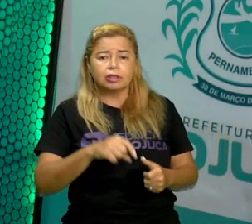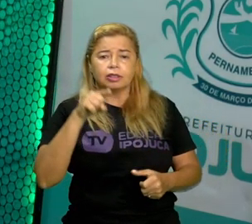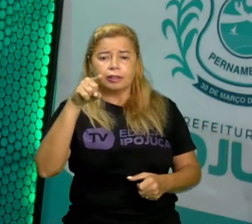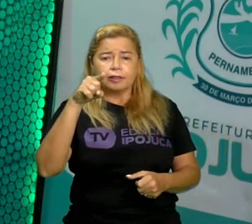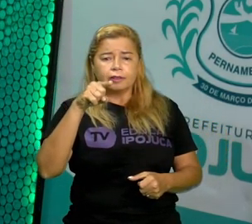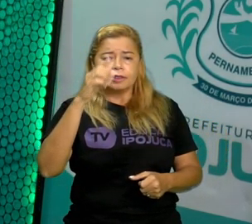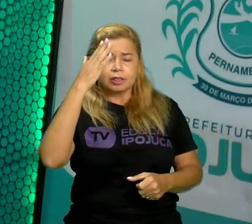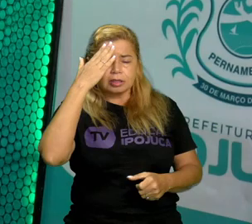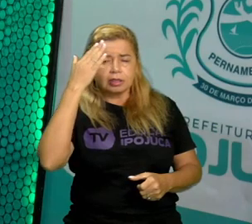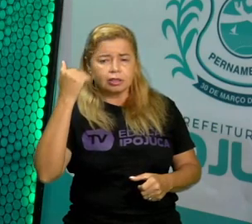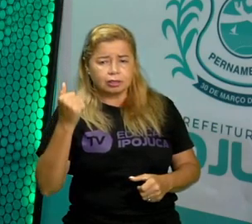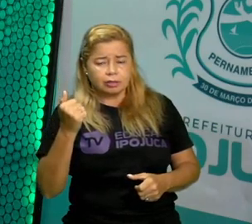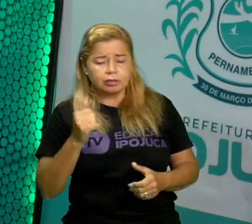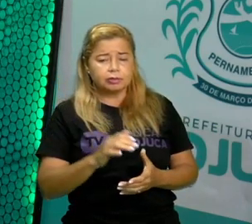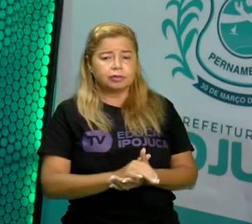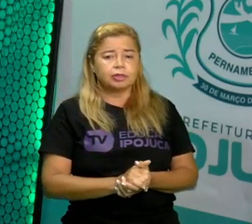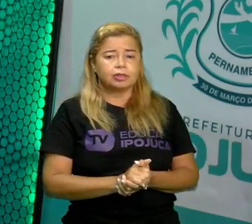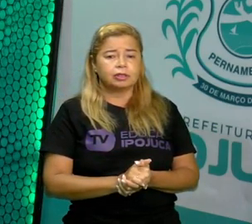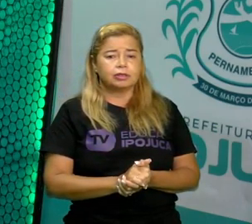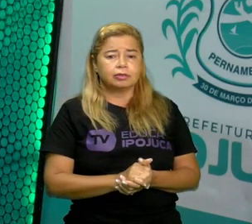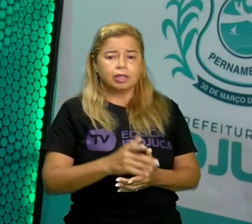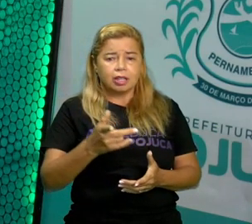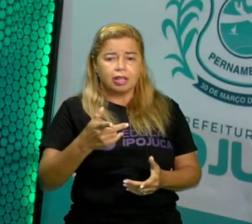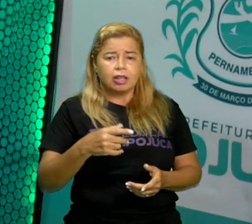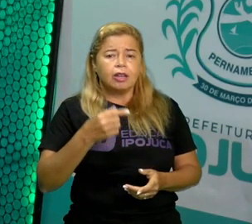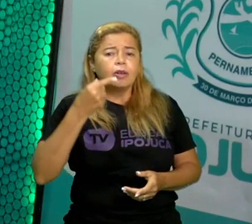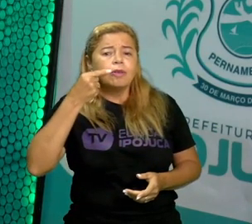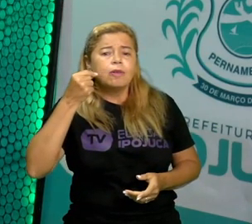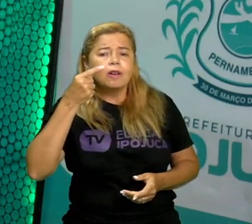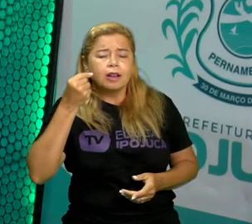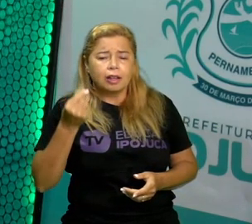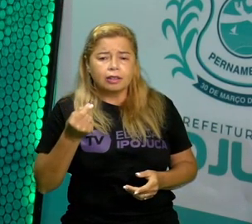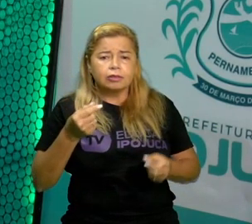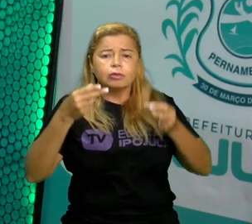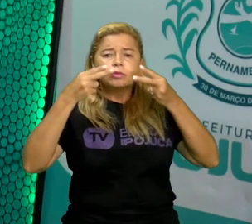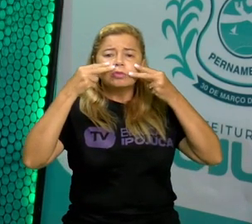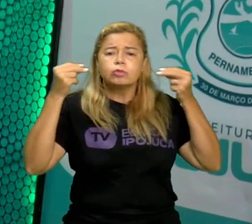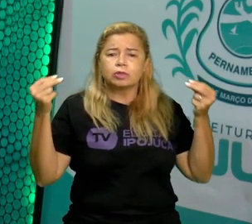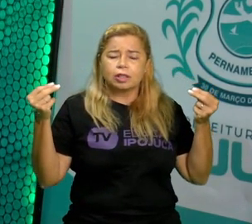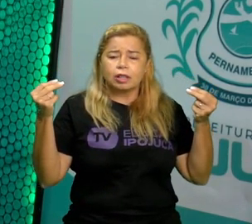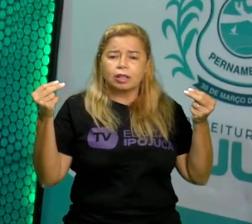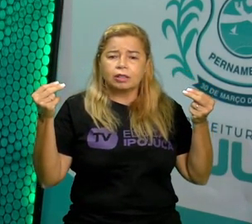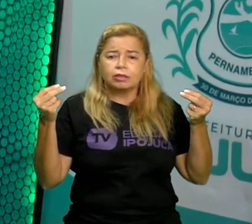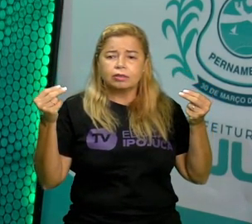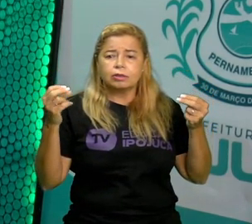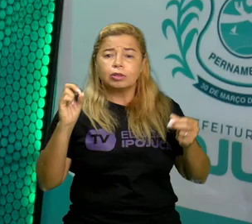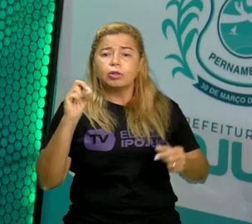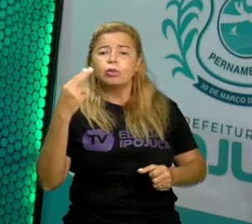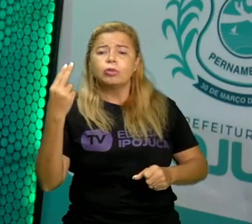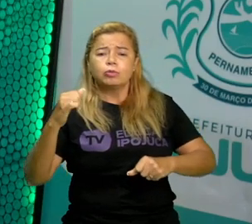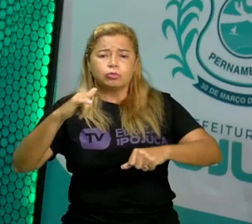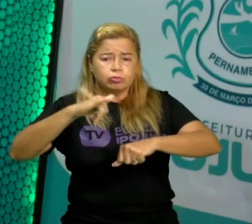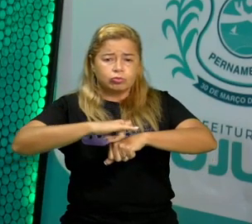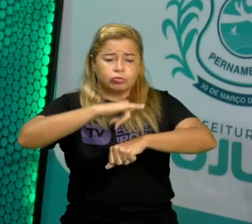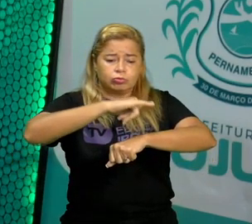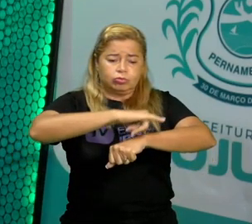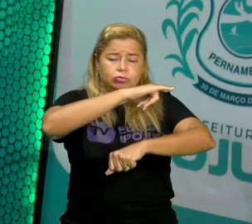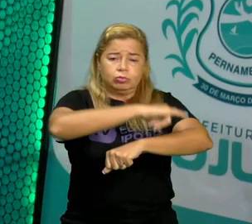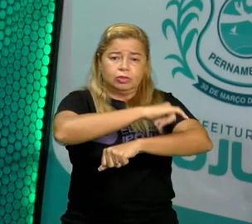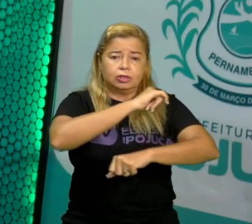Vocês lembram? É um rato? É um gato? Ou será que é um sapo?